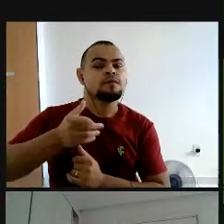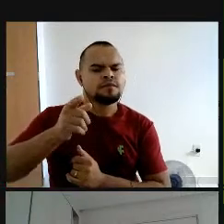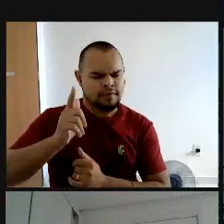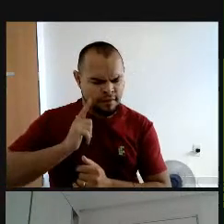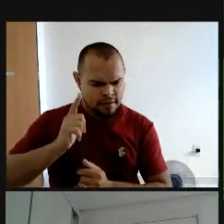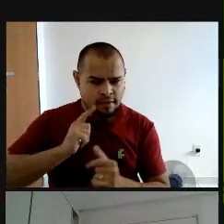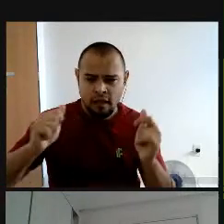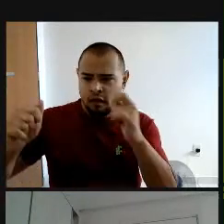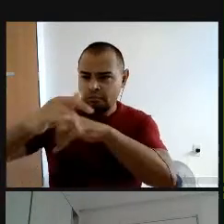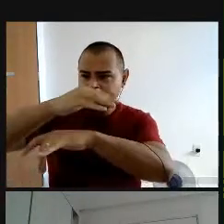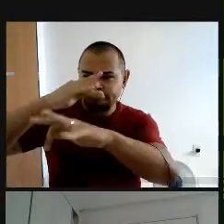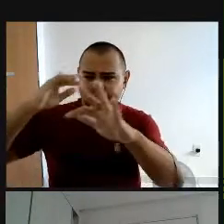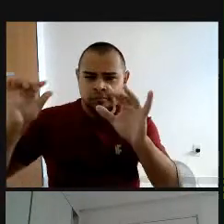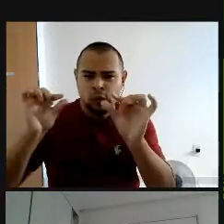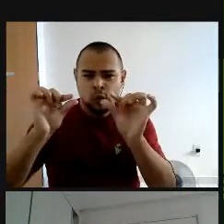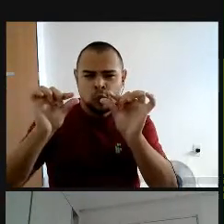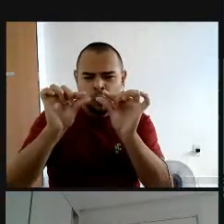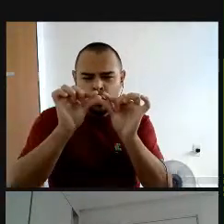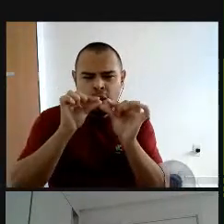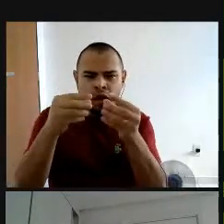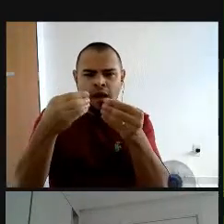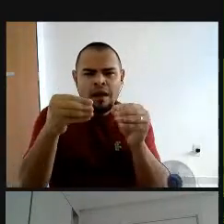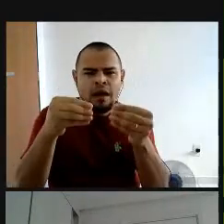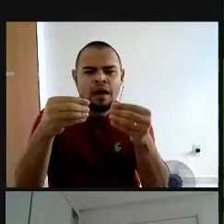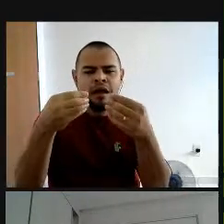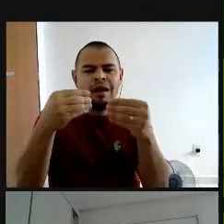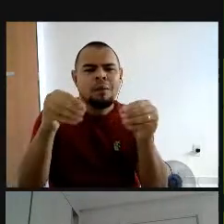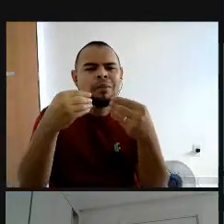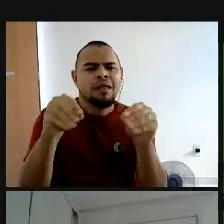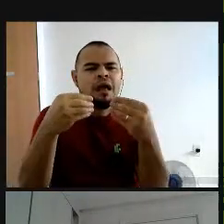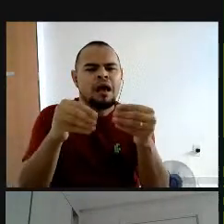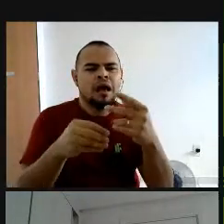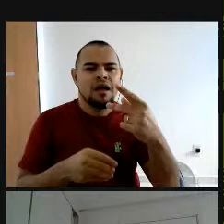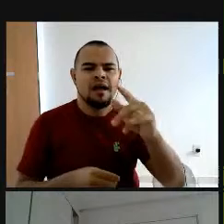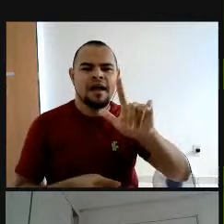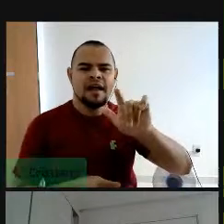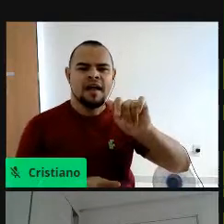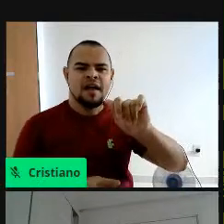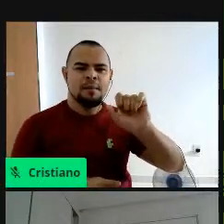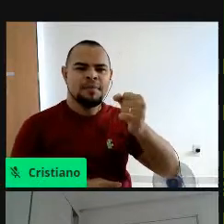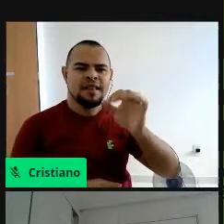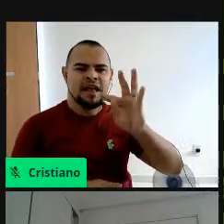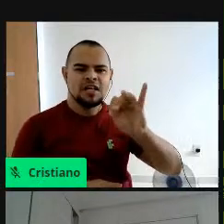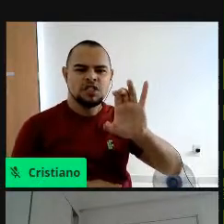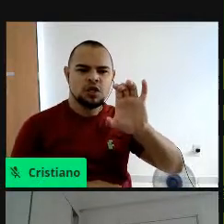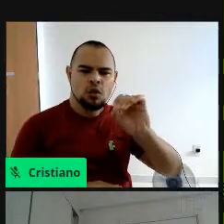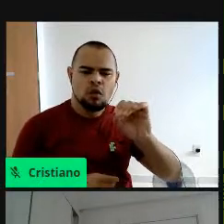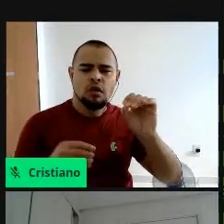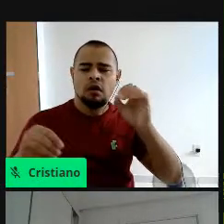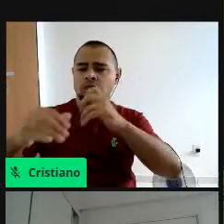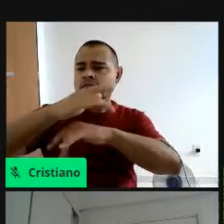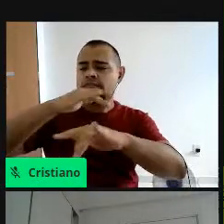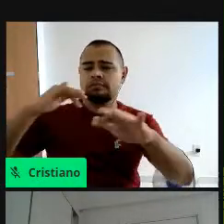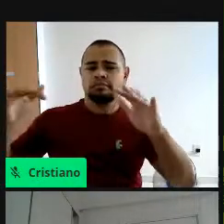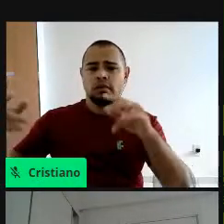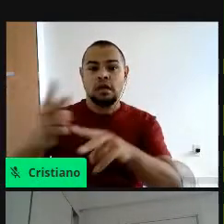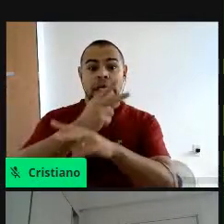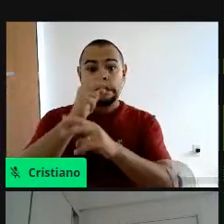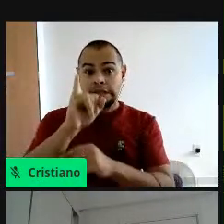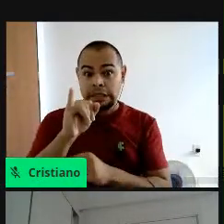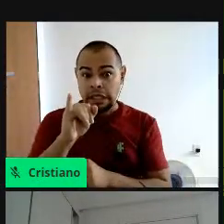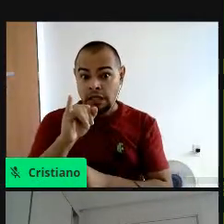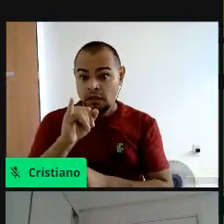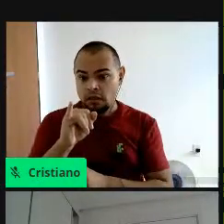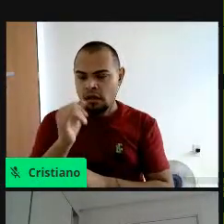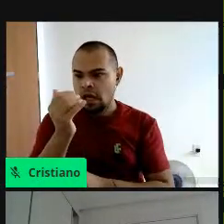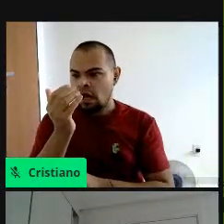essa, essa investigação revelou que partículas desse tamanho, tão pequenas, nano e micro, se ingeridas, né,